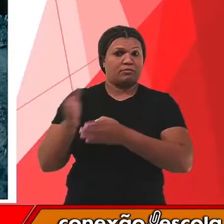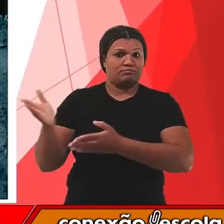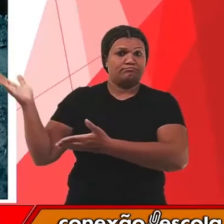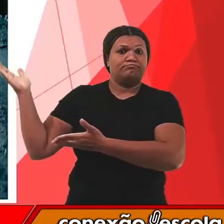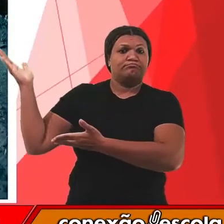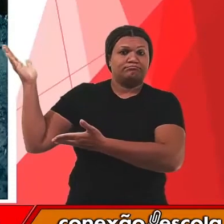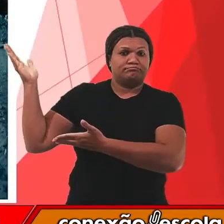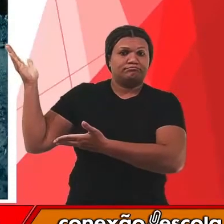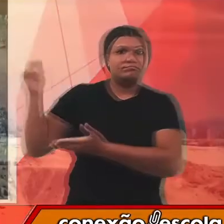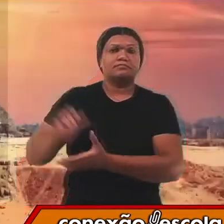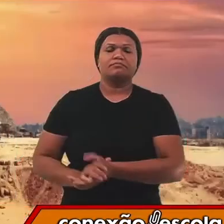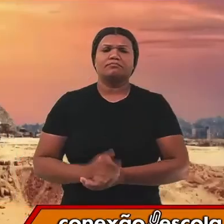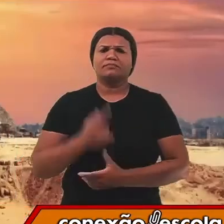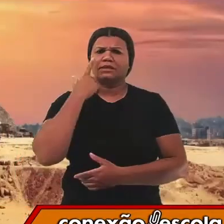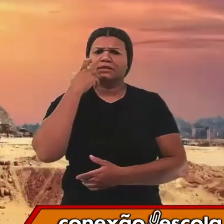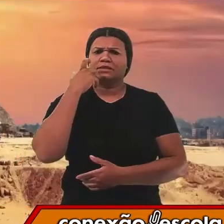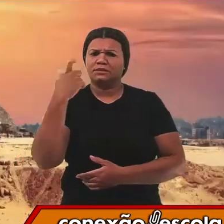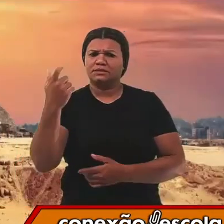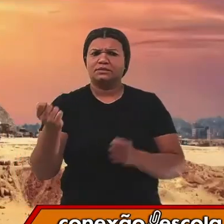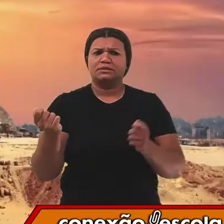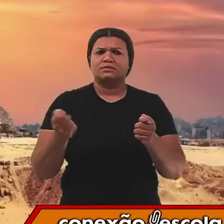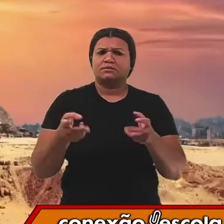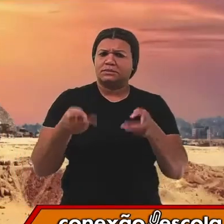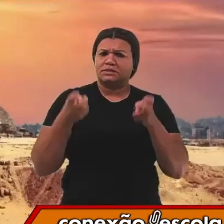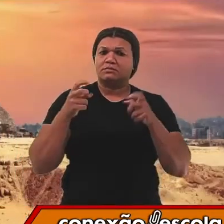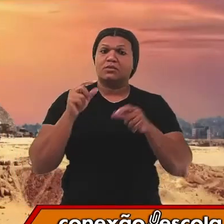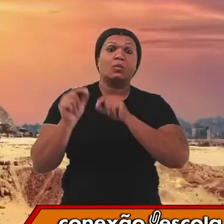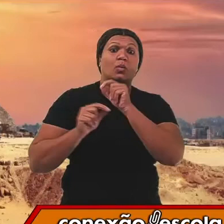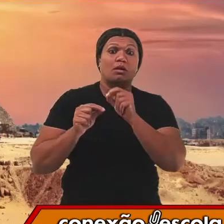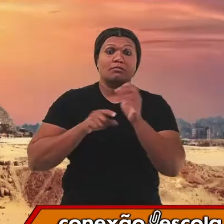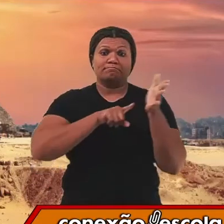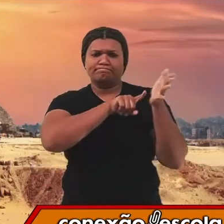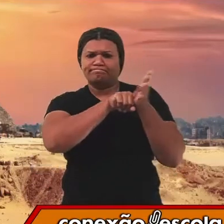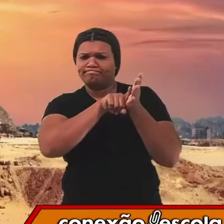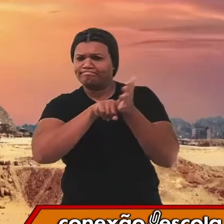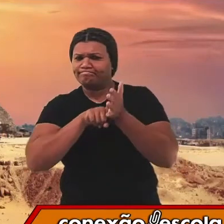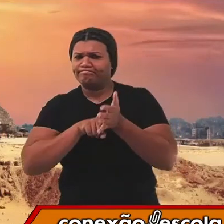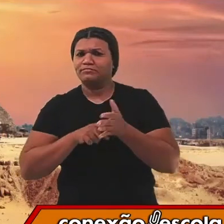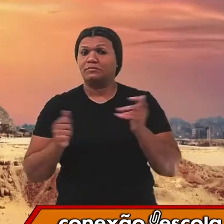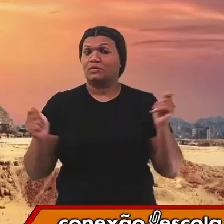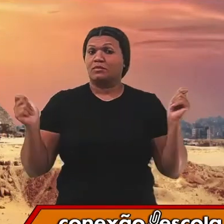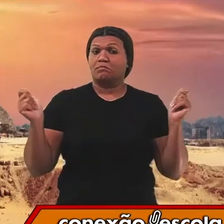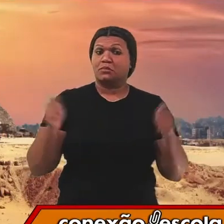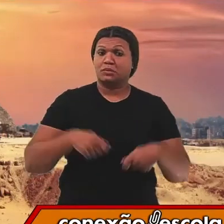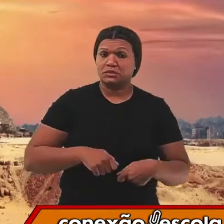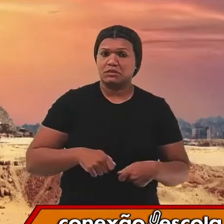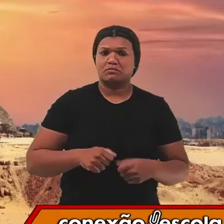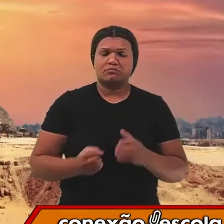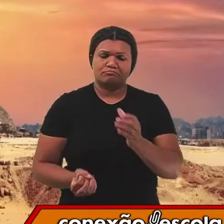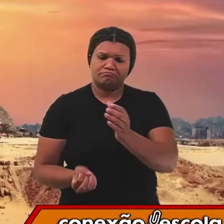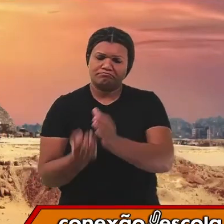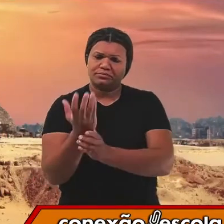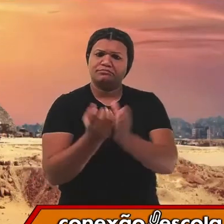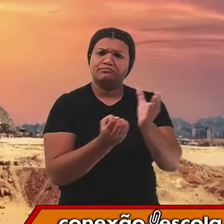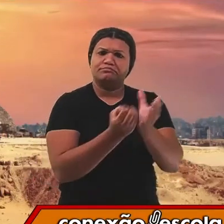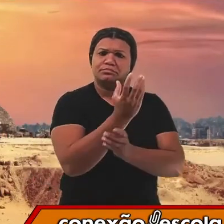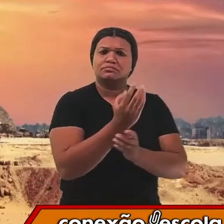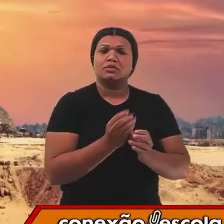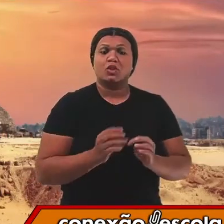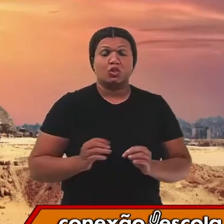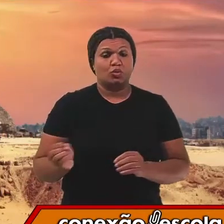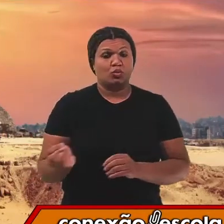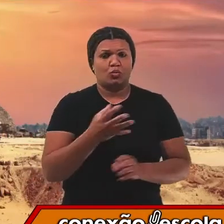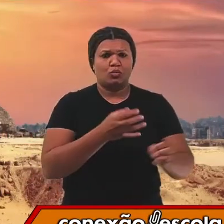interessante notar que, através de suas pesquisas, começou-se a criar novas teorias